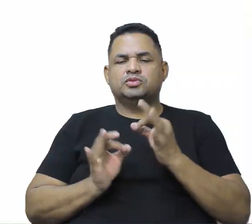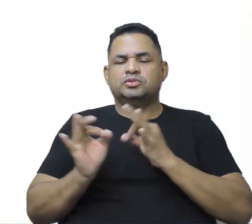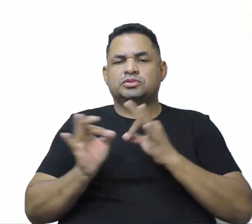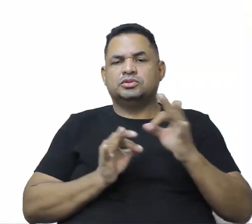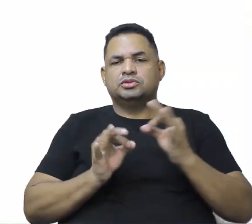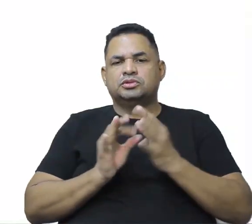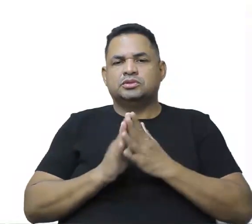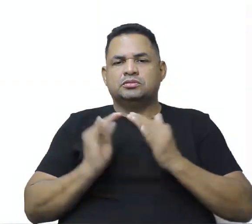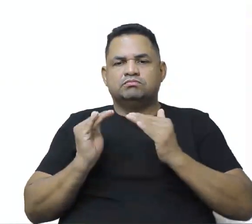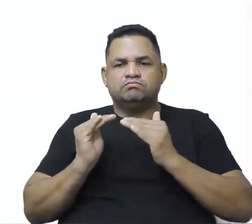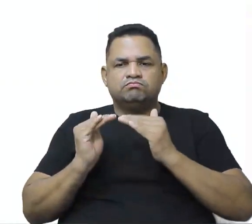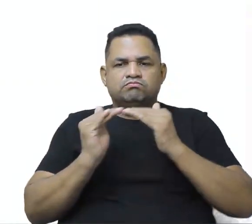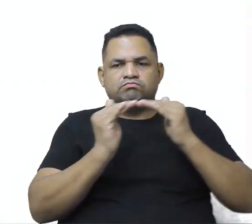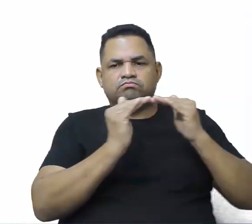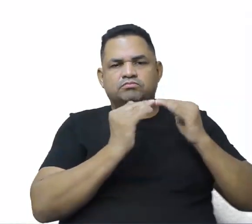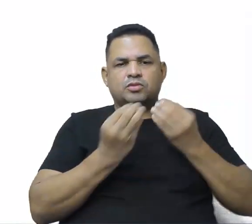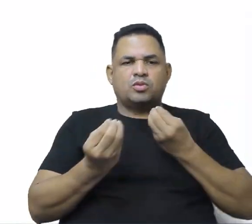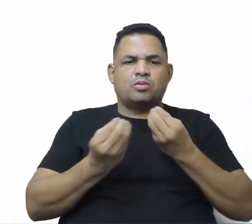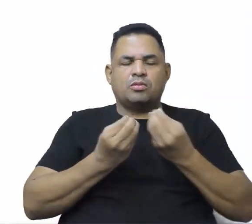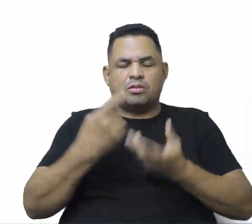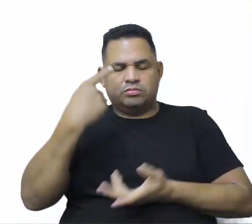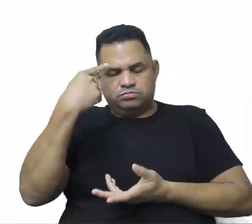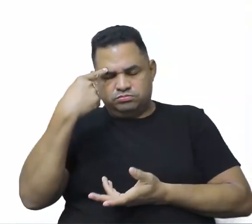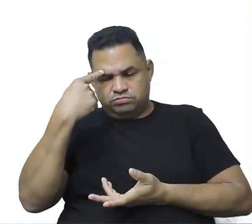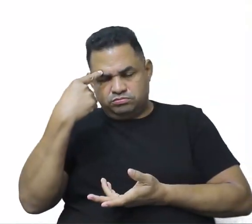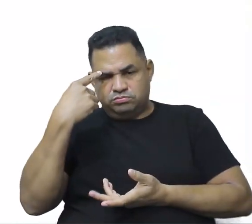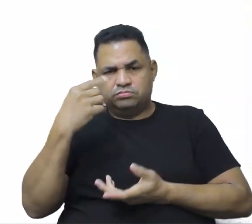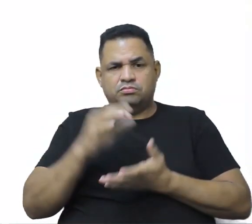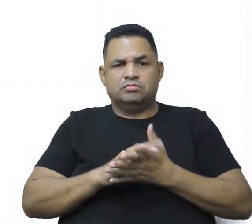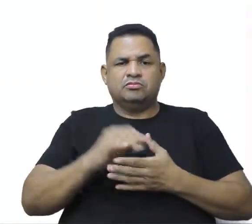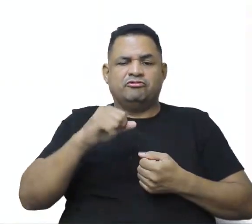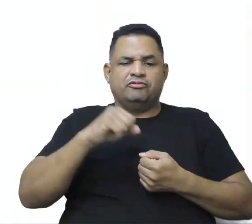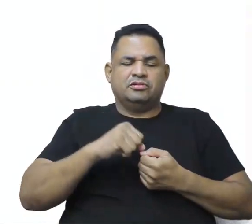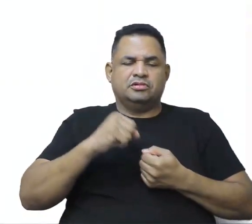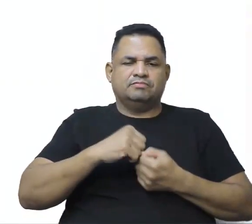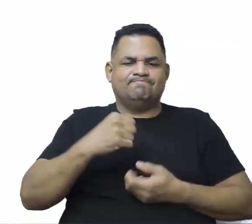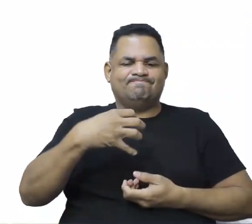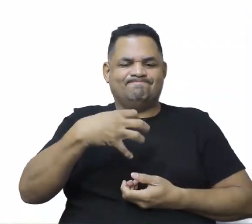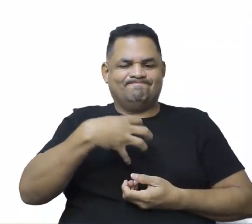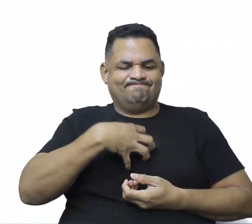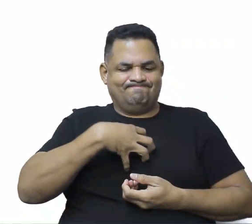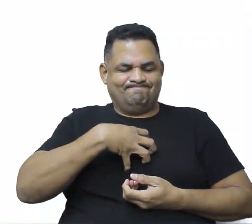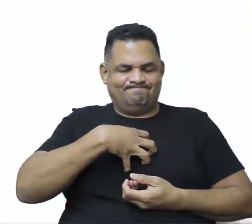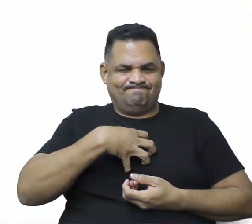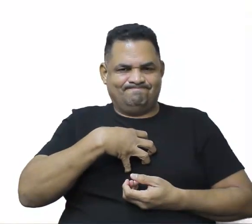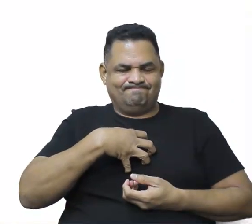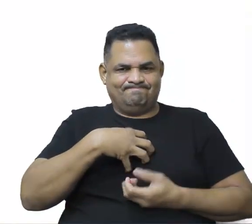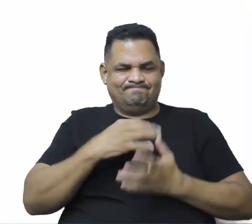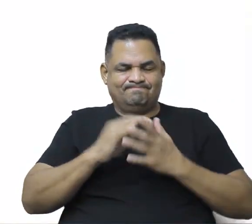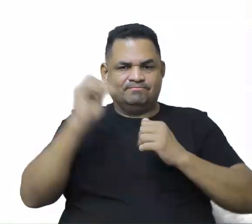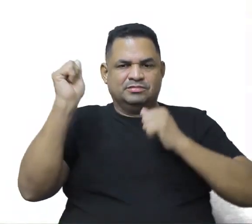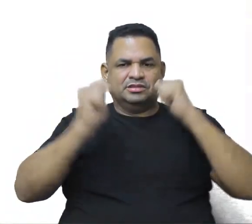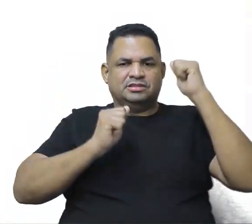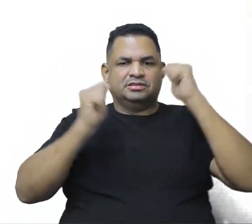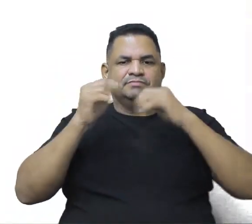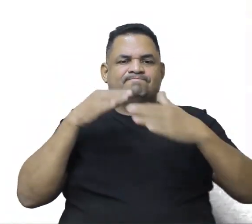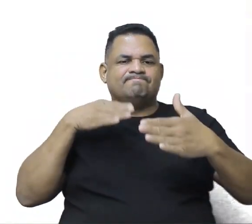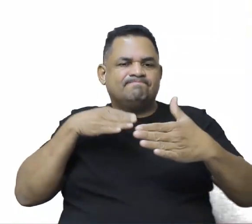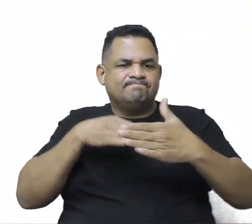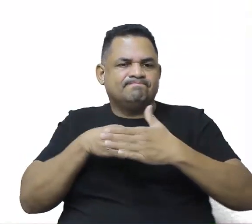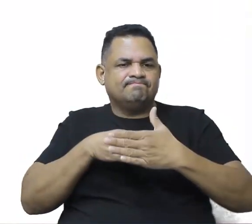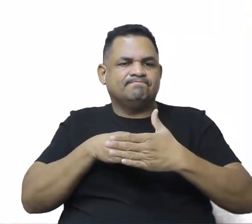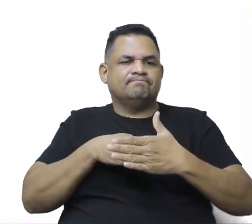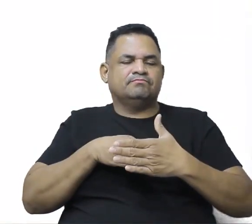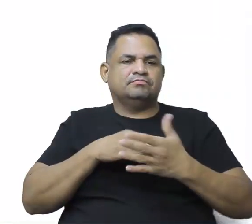uniformização dos modos de pensar, sentir e agir, né? Essa indústria que atinge aí,